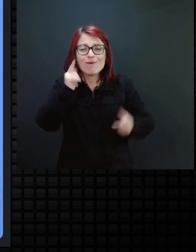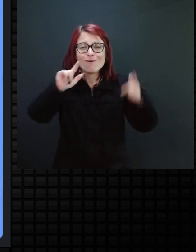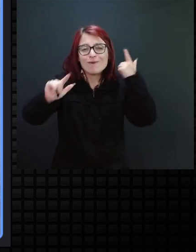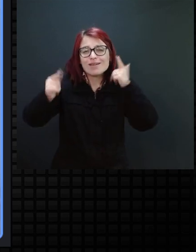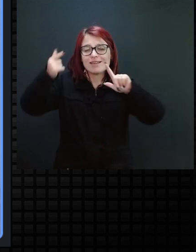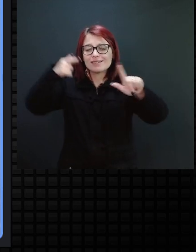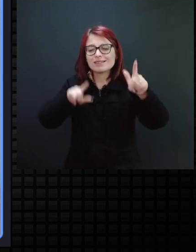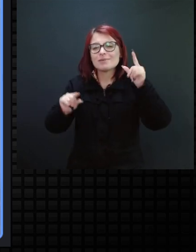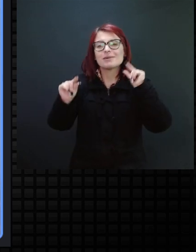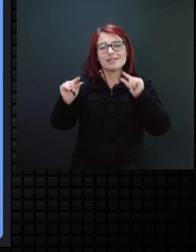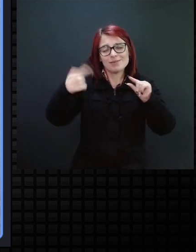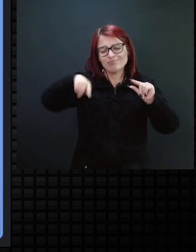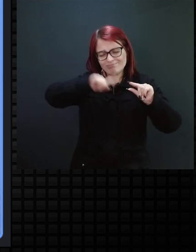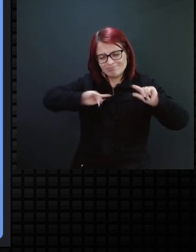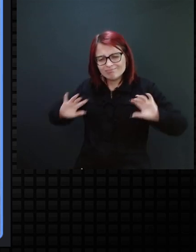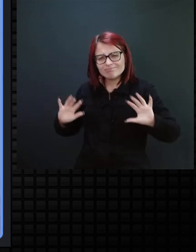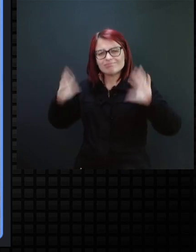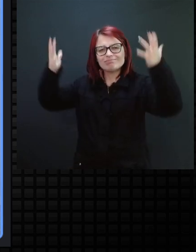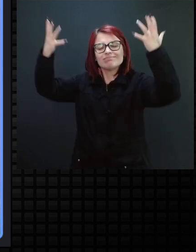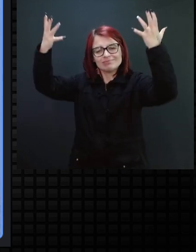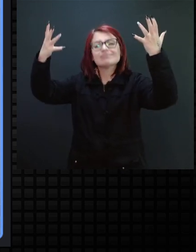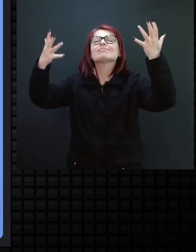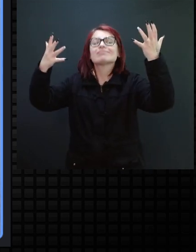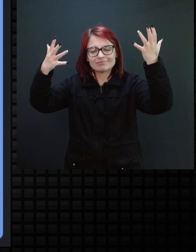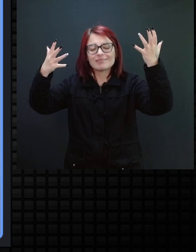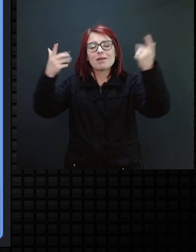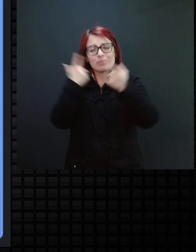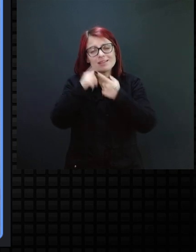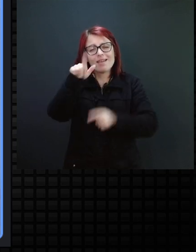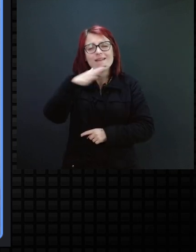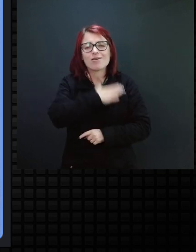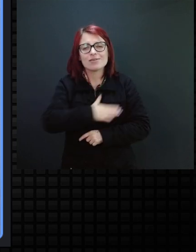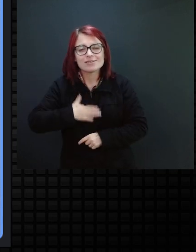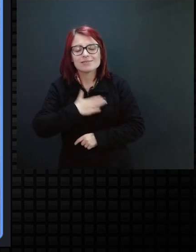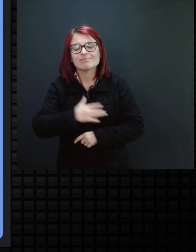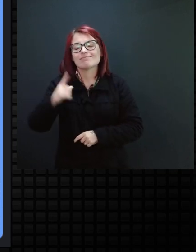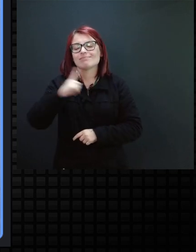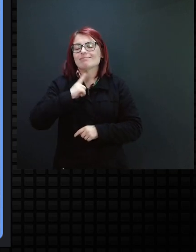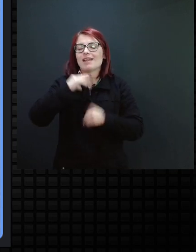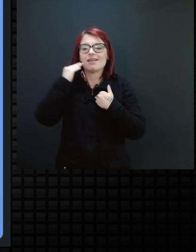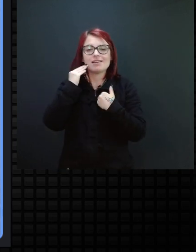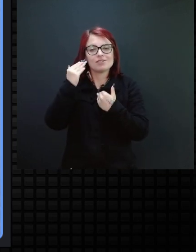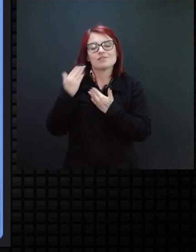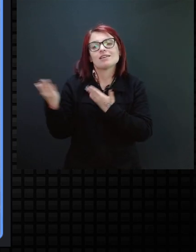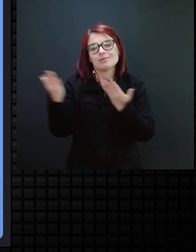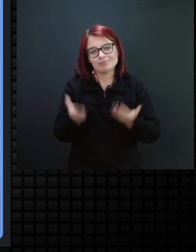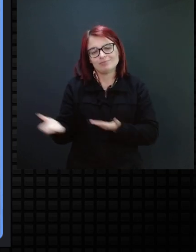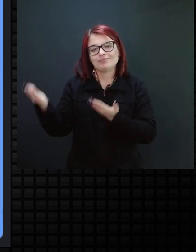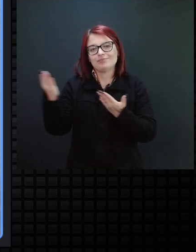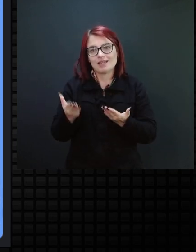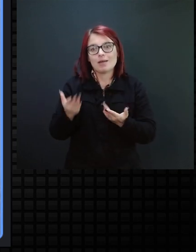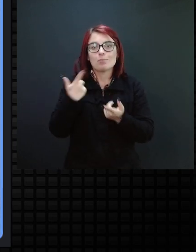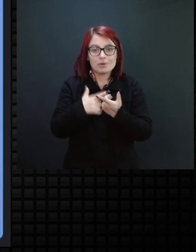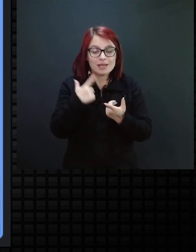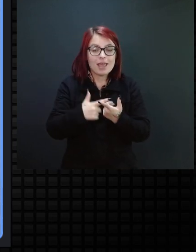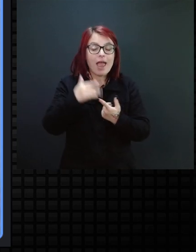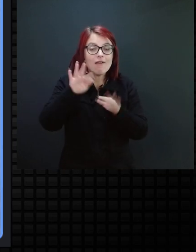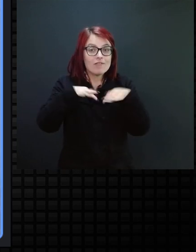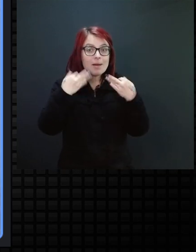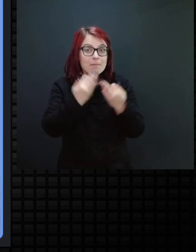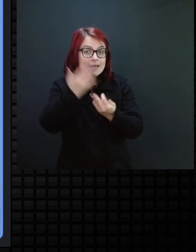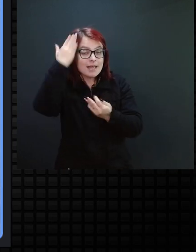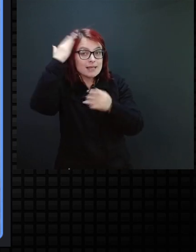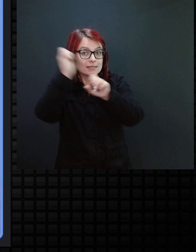comemoradas juntos, isso é muito gostoso, é muito gratificante a família compreender a importância,